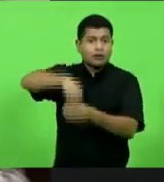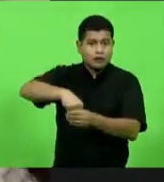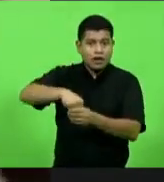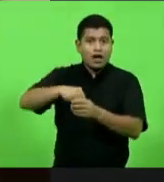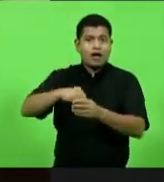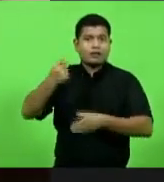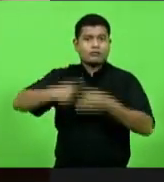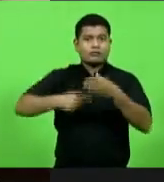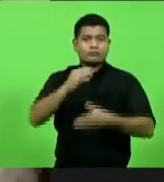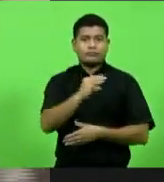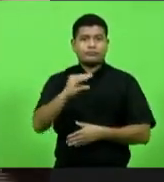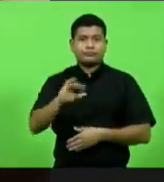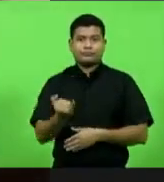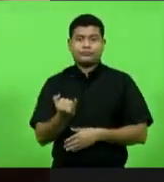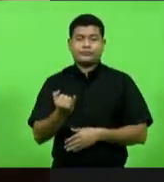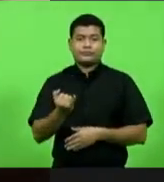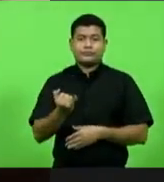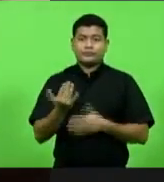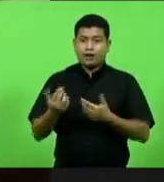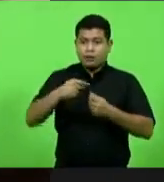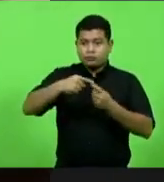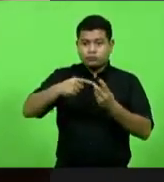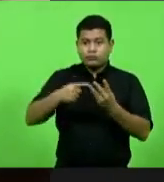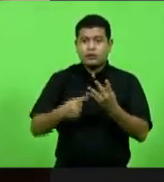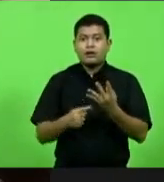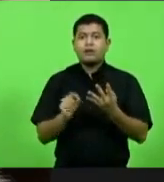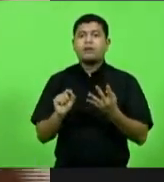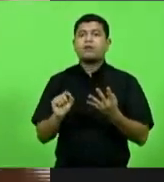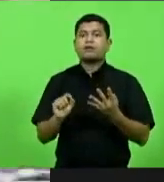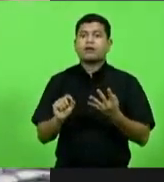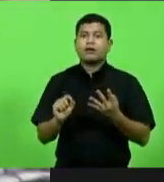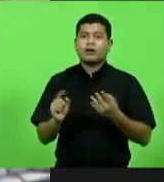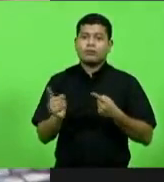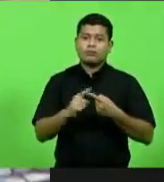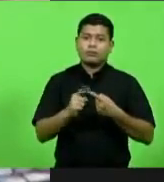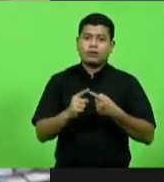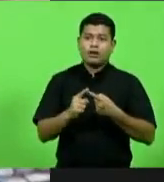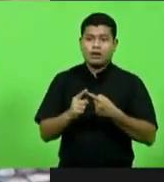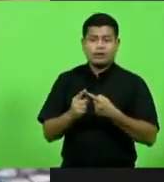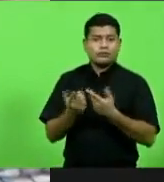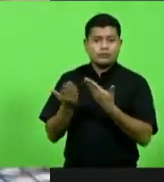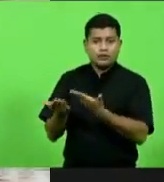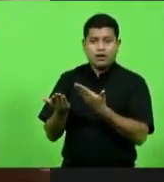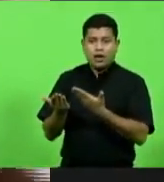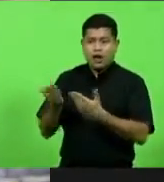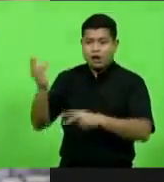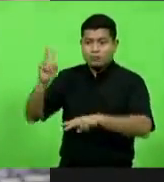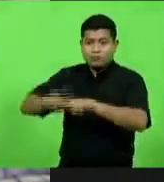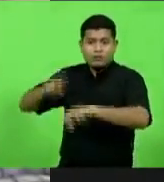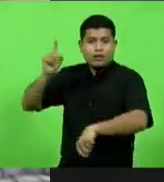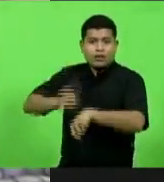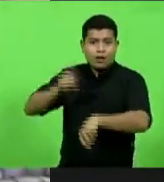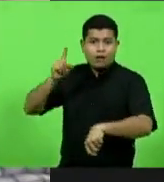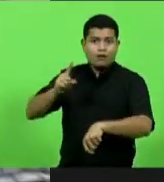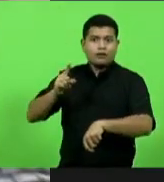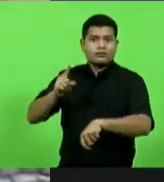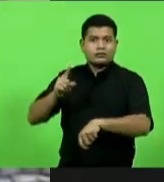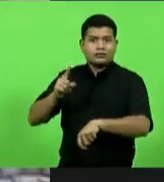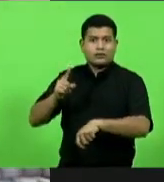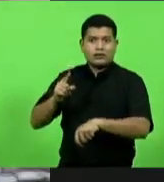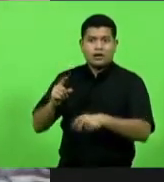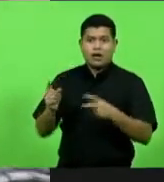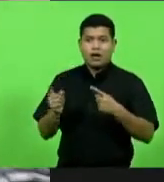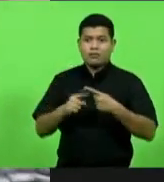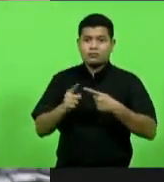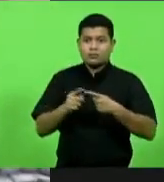E essas razões são quais? A prisão em flagrante? A primeira instância,